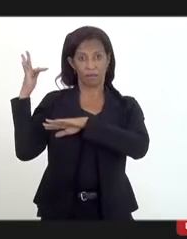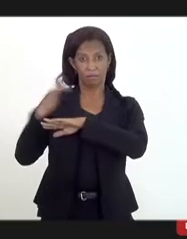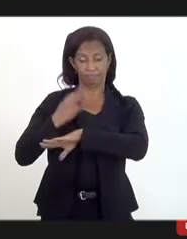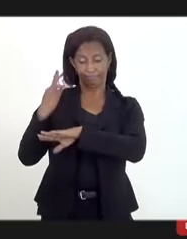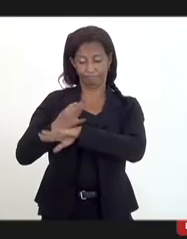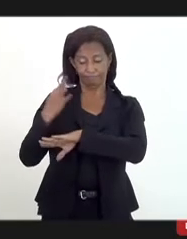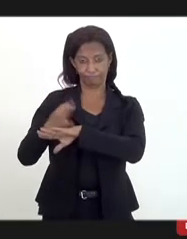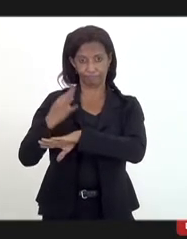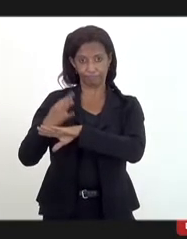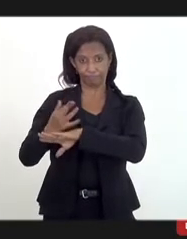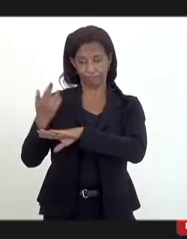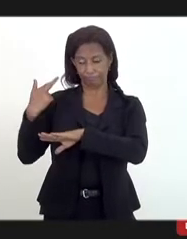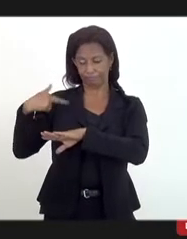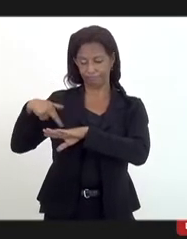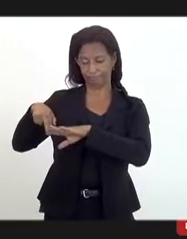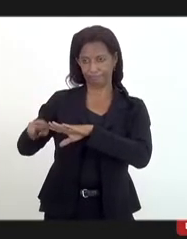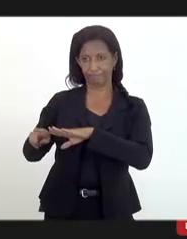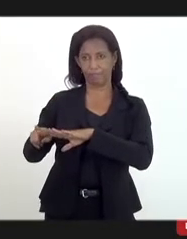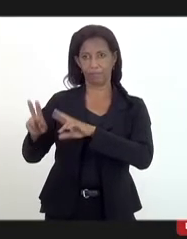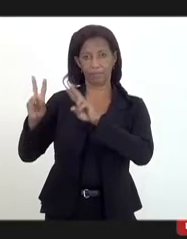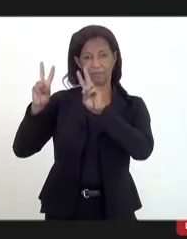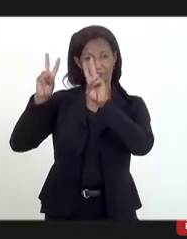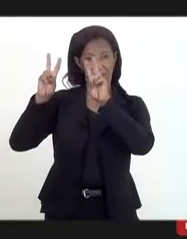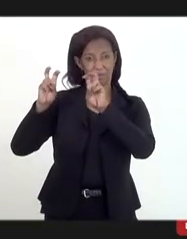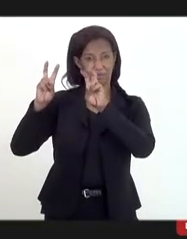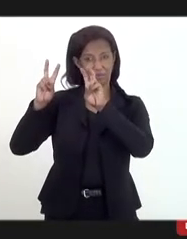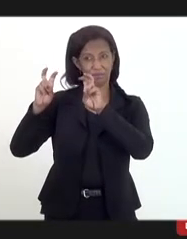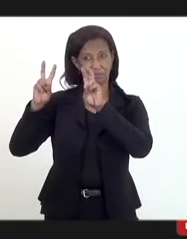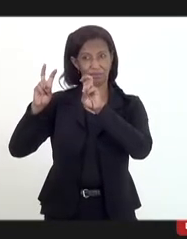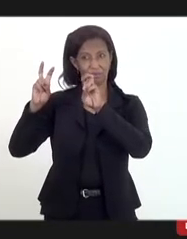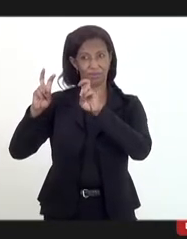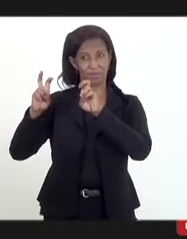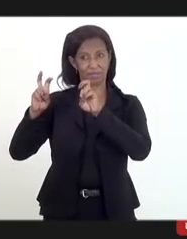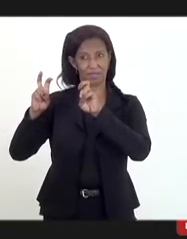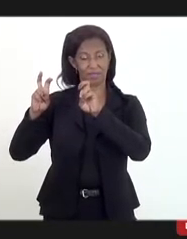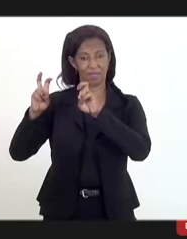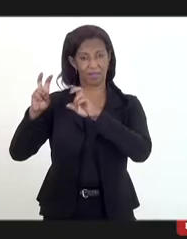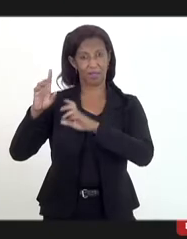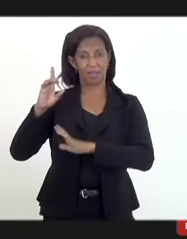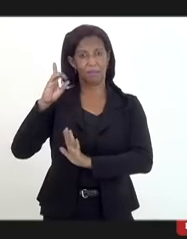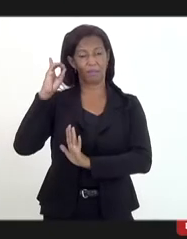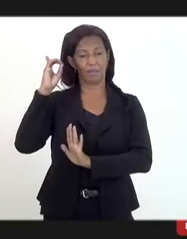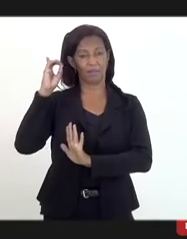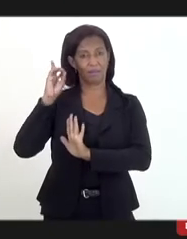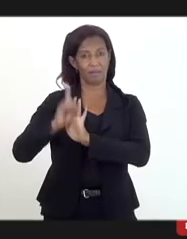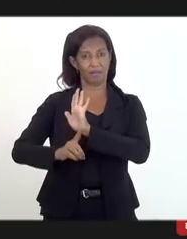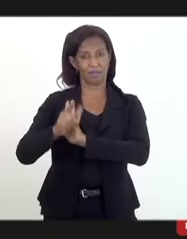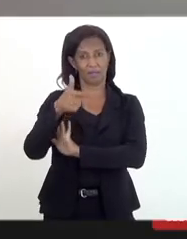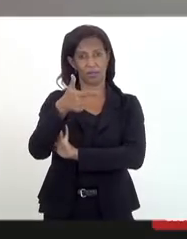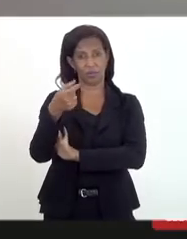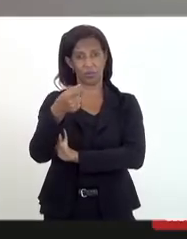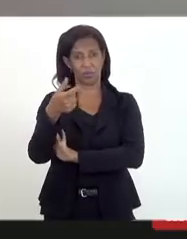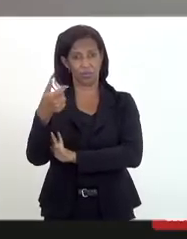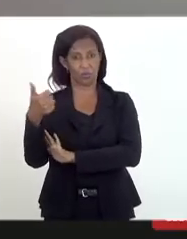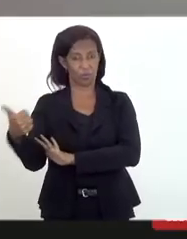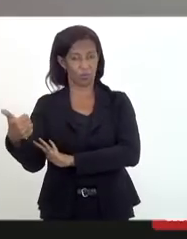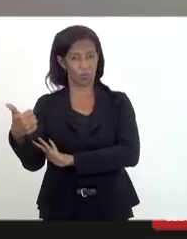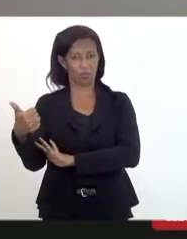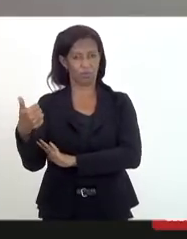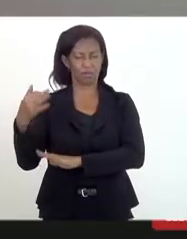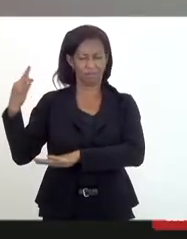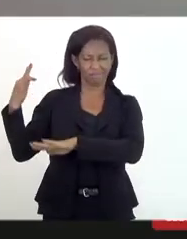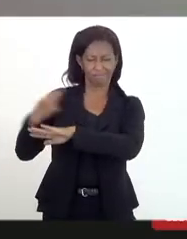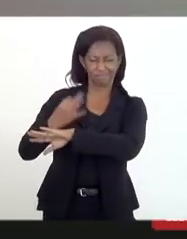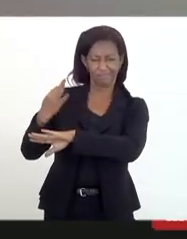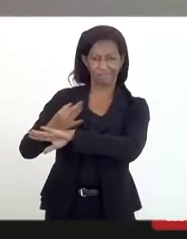utilizada pela legislação internacional, inclusive, consagrada pela Declaração de Durma, de 2001. Mas, muitas vezes, a intolerância